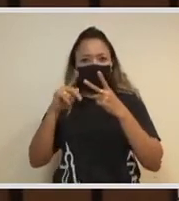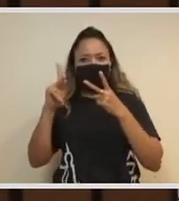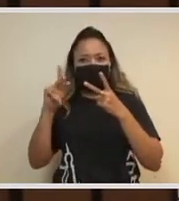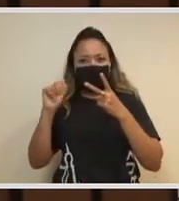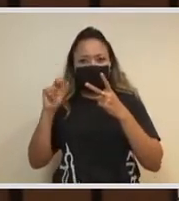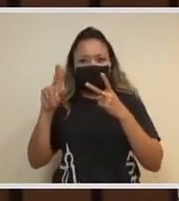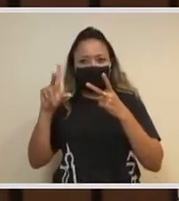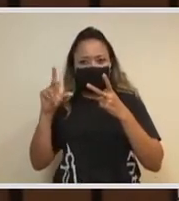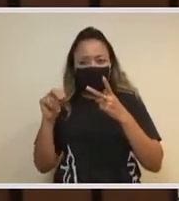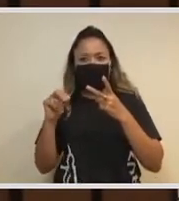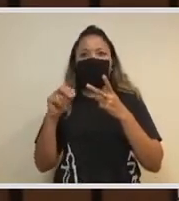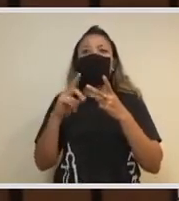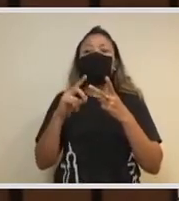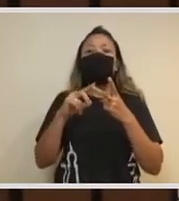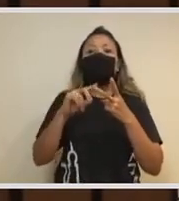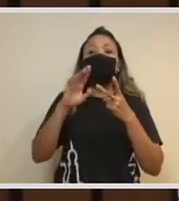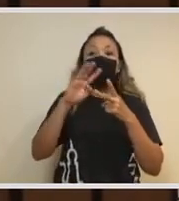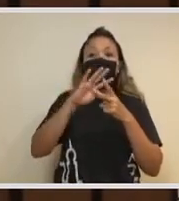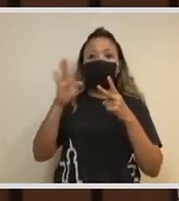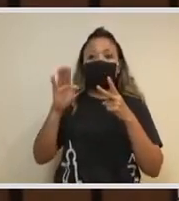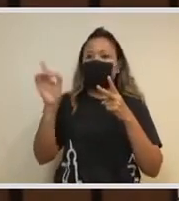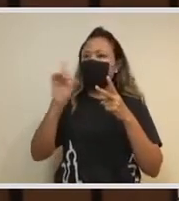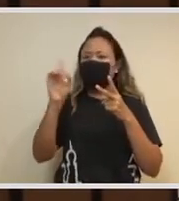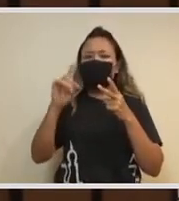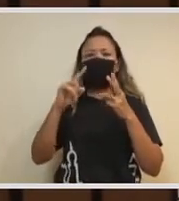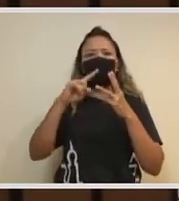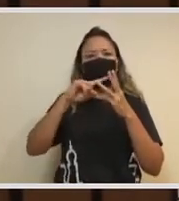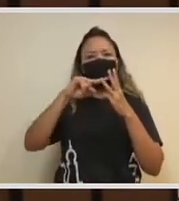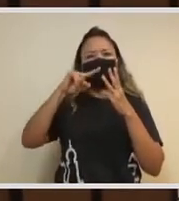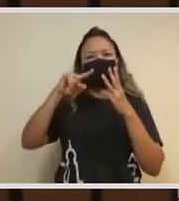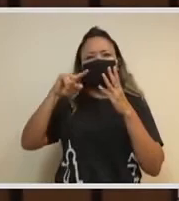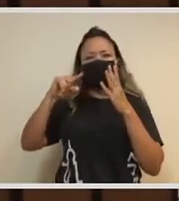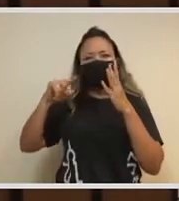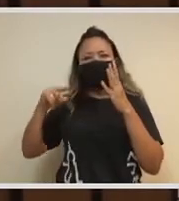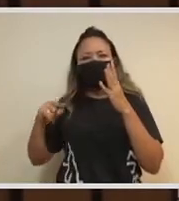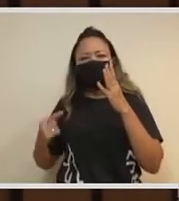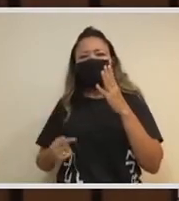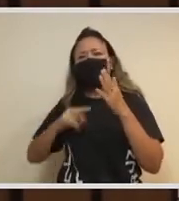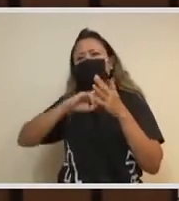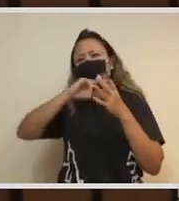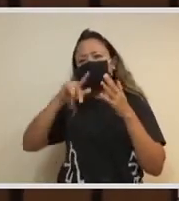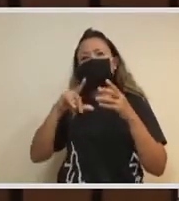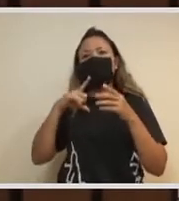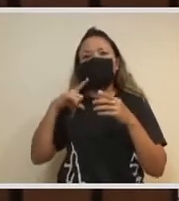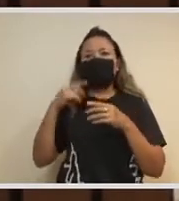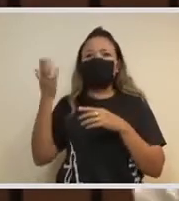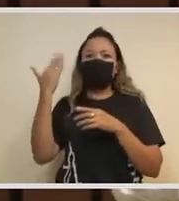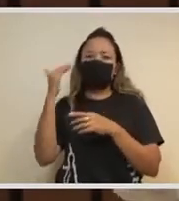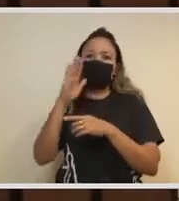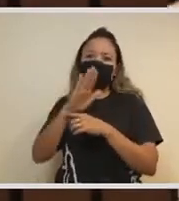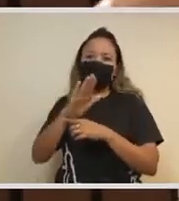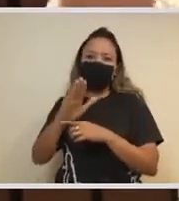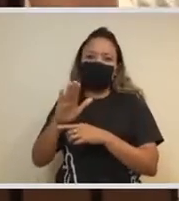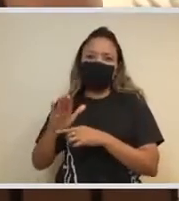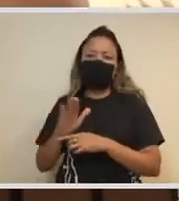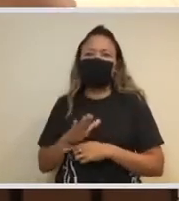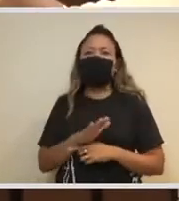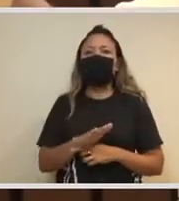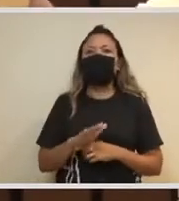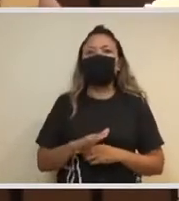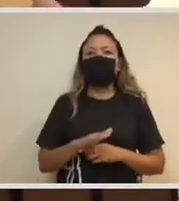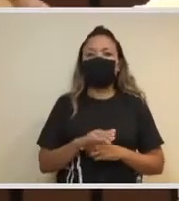que não está nessa estrutura, porque o CDTS é vinculado à vice-presidência de Produção, Inovação e Saúde. Eu coloquei, digamos assim,